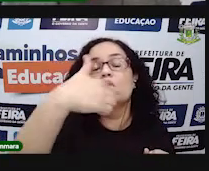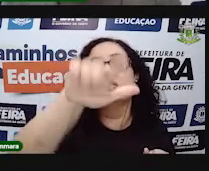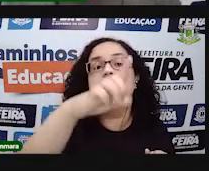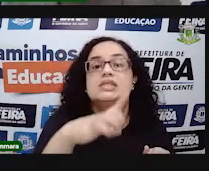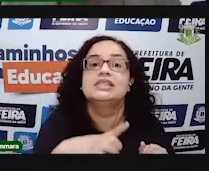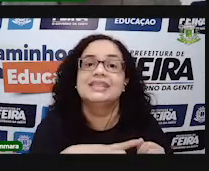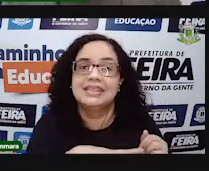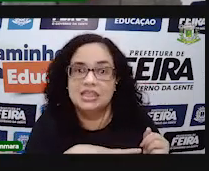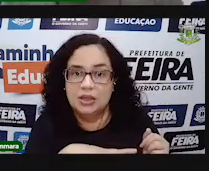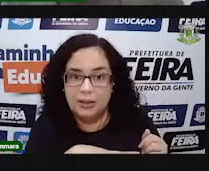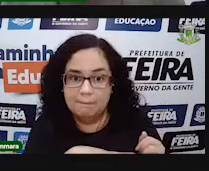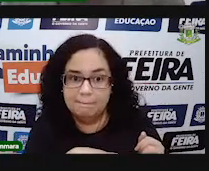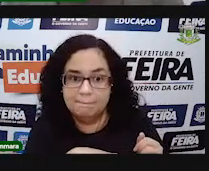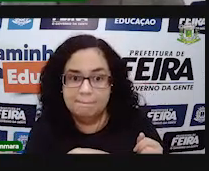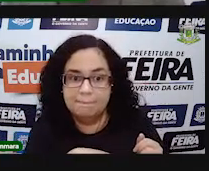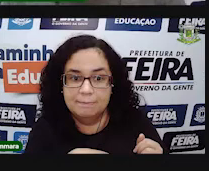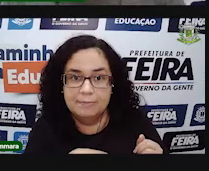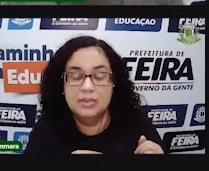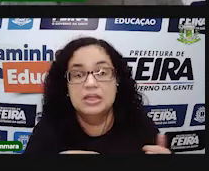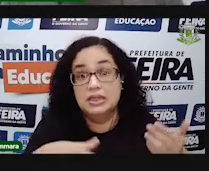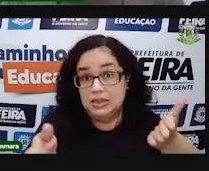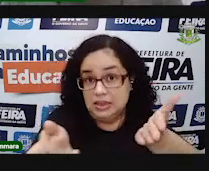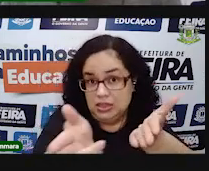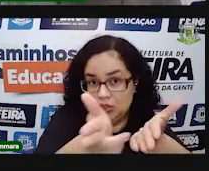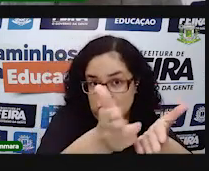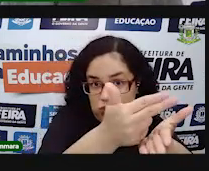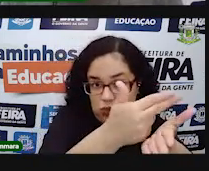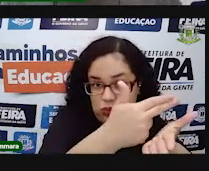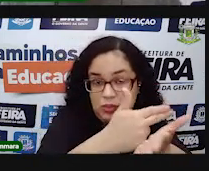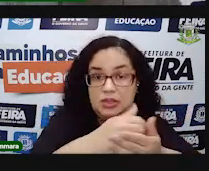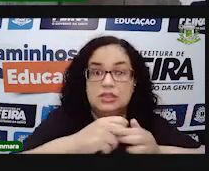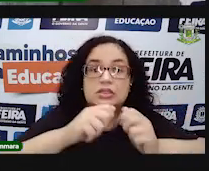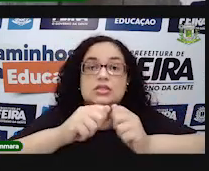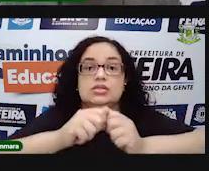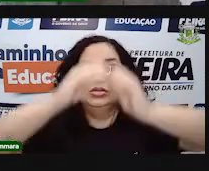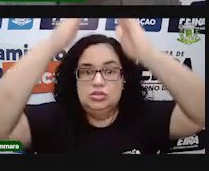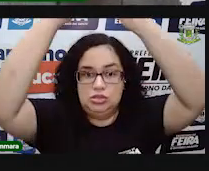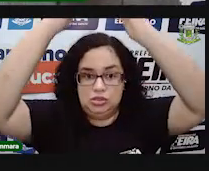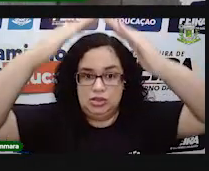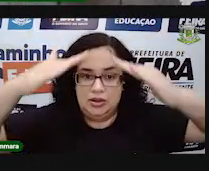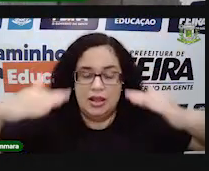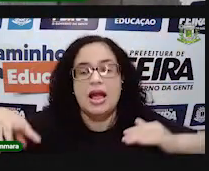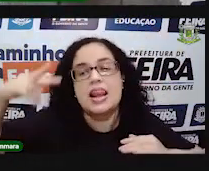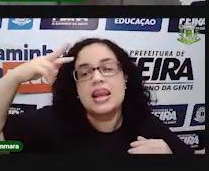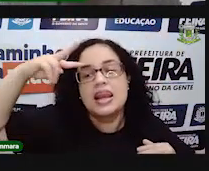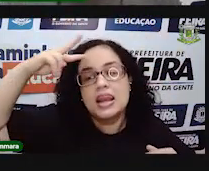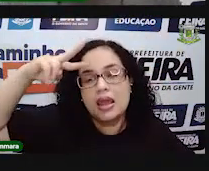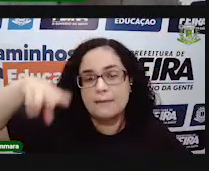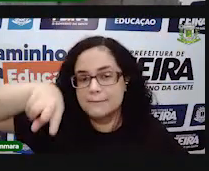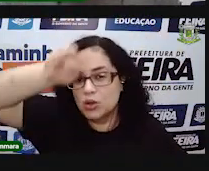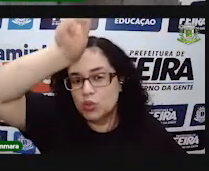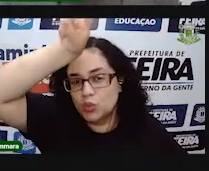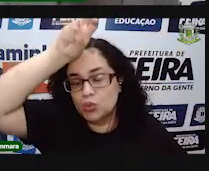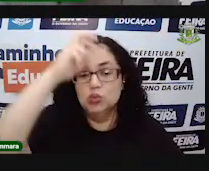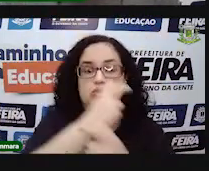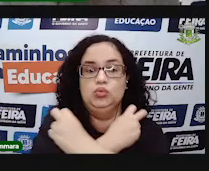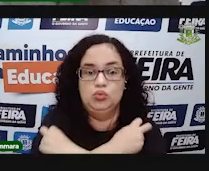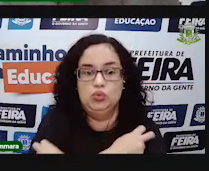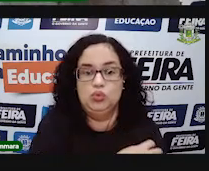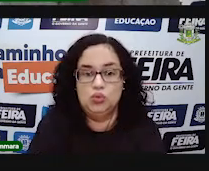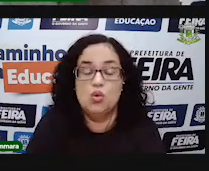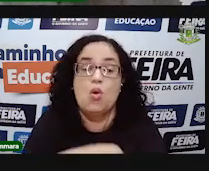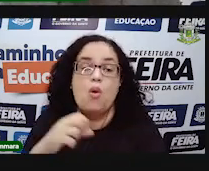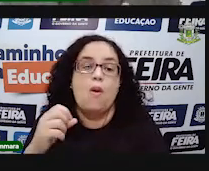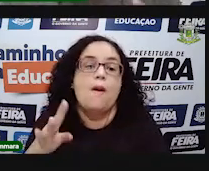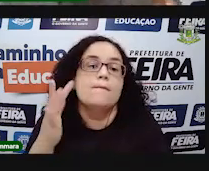aí. O que é que elas têm? O é que todas elas têm? Então, nós temos aqui um desenhozinho de